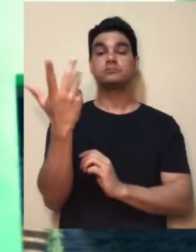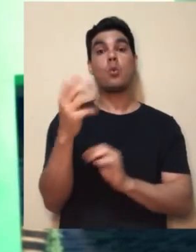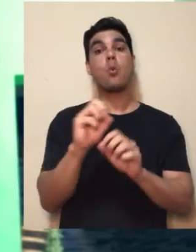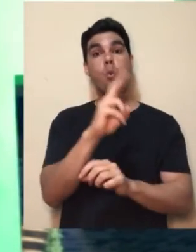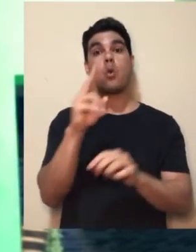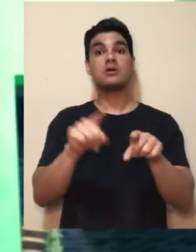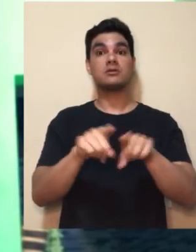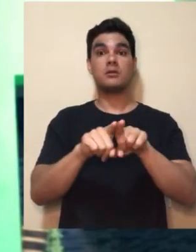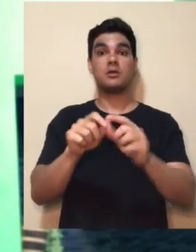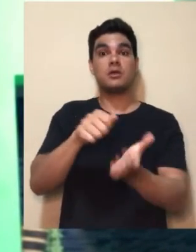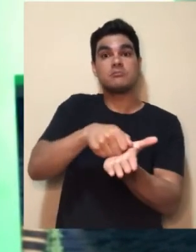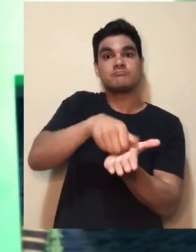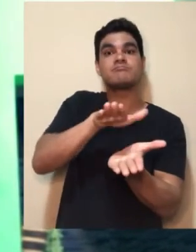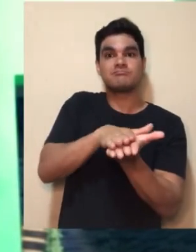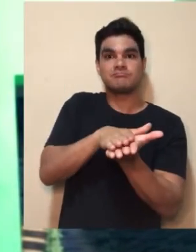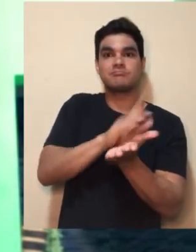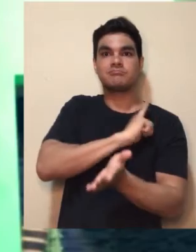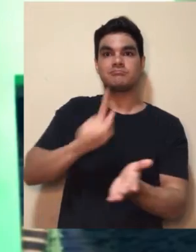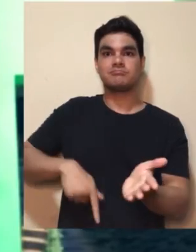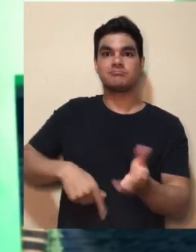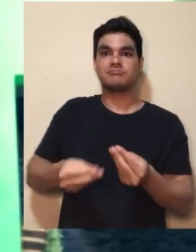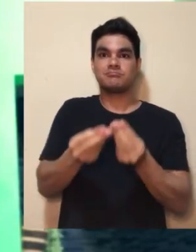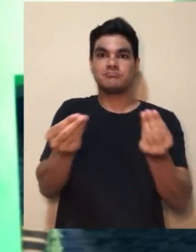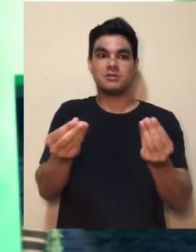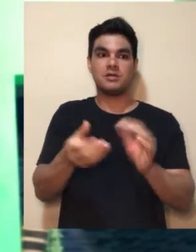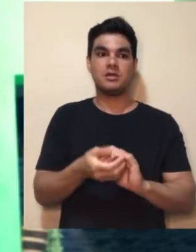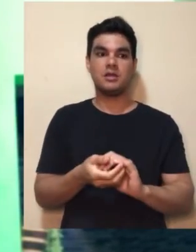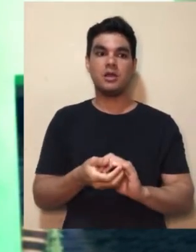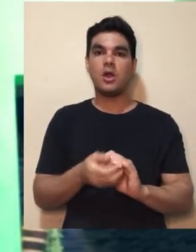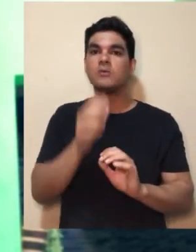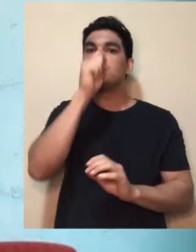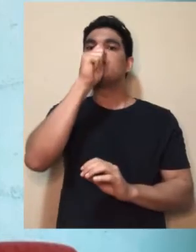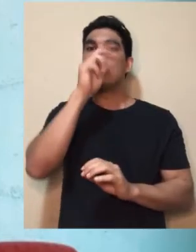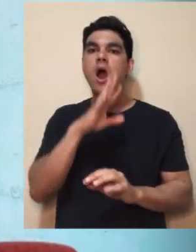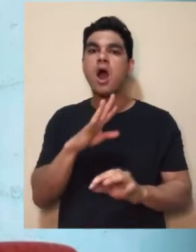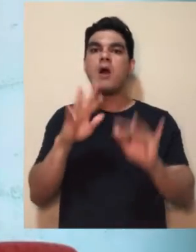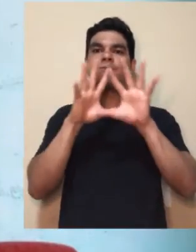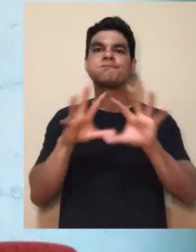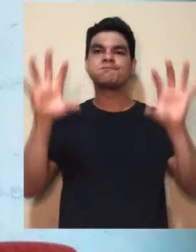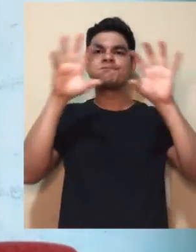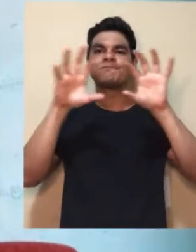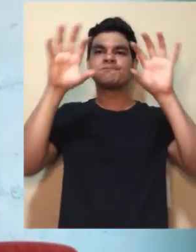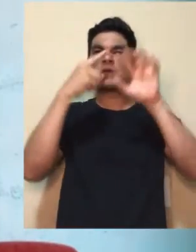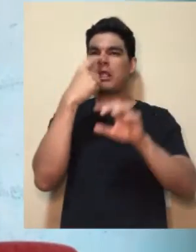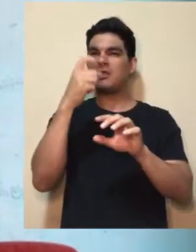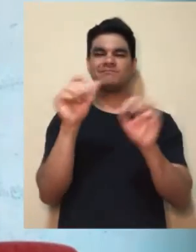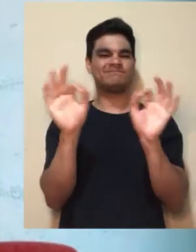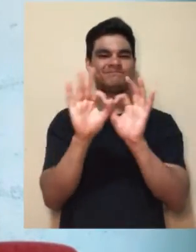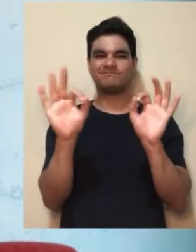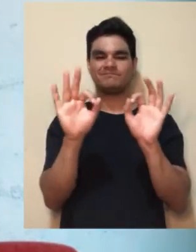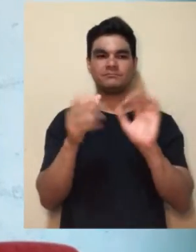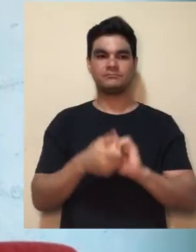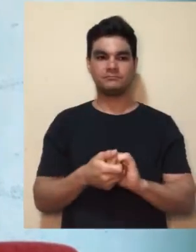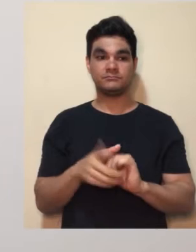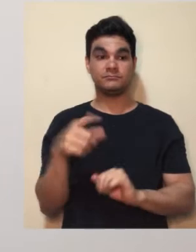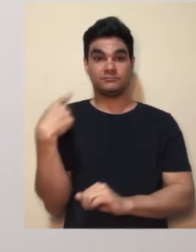e causar um grande incêndio, ou até mesmo uma multa diretamente do governo. Não deixe que o ar que respiramos vire